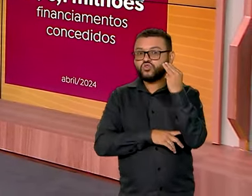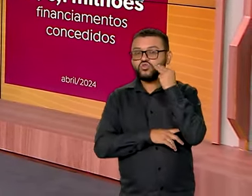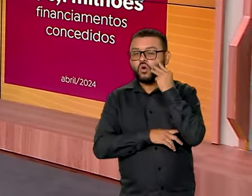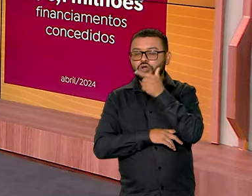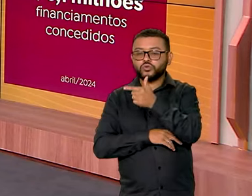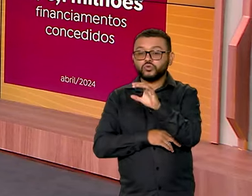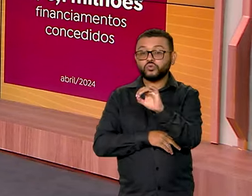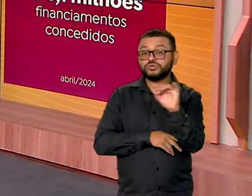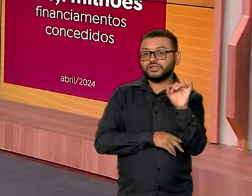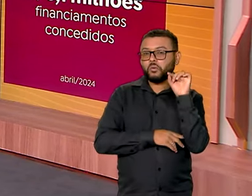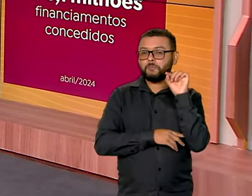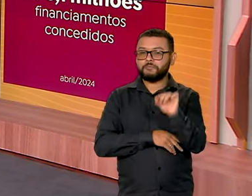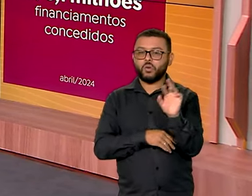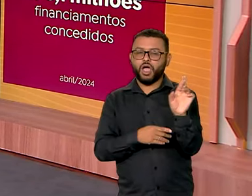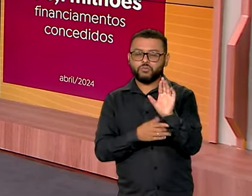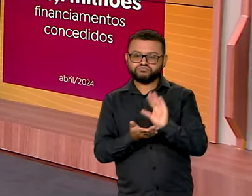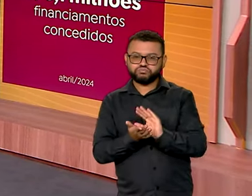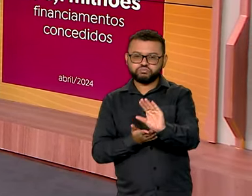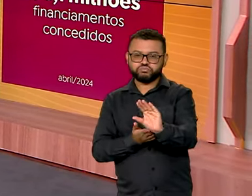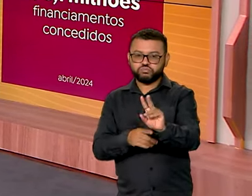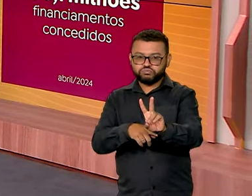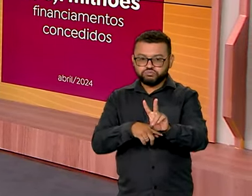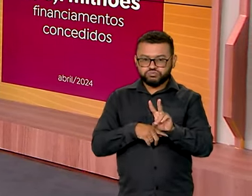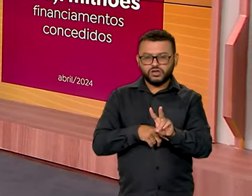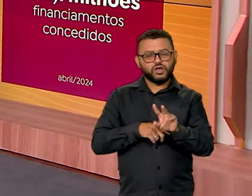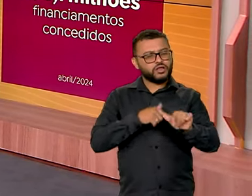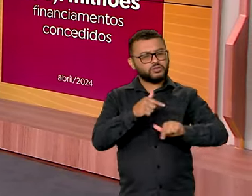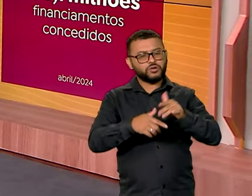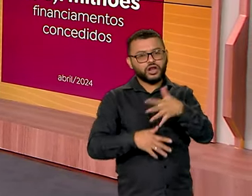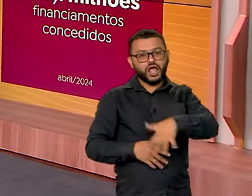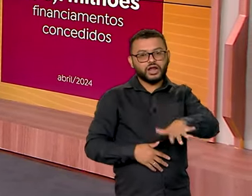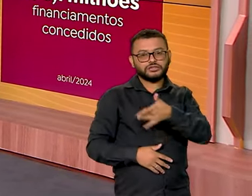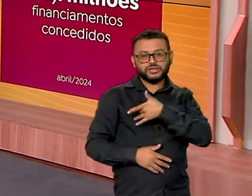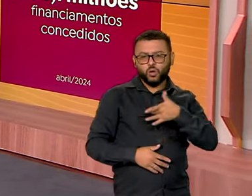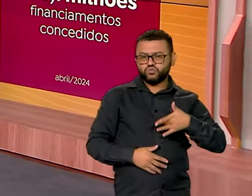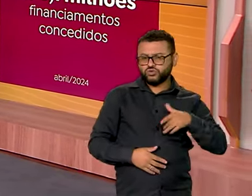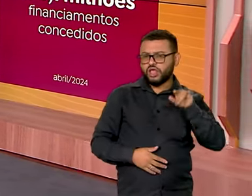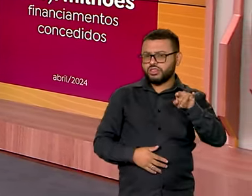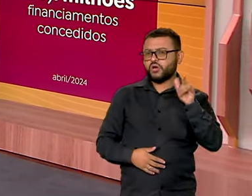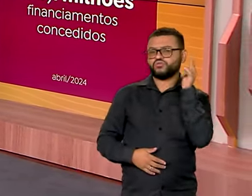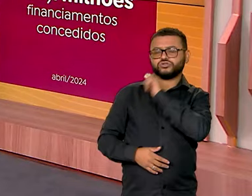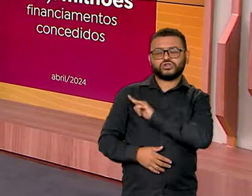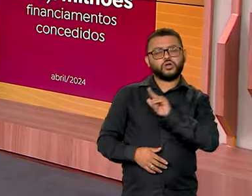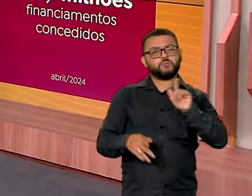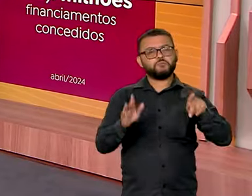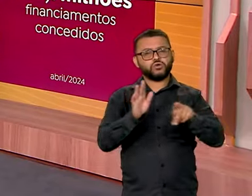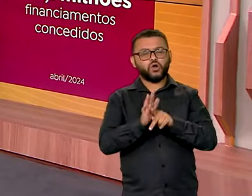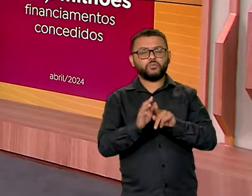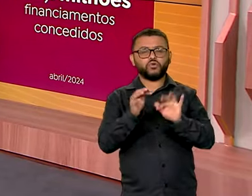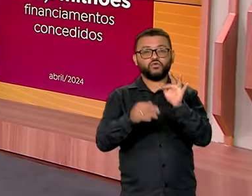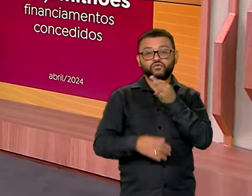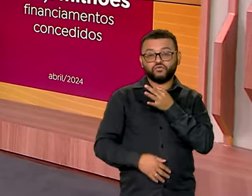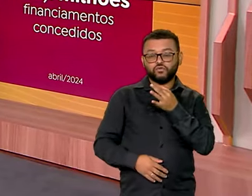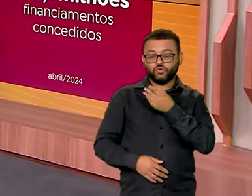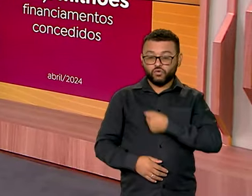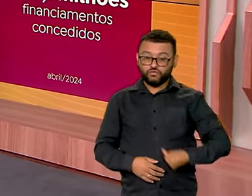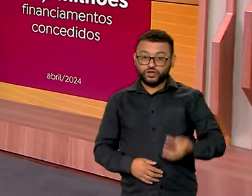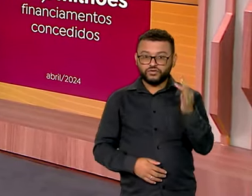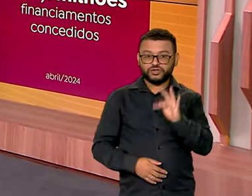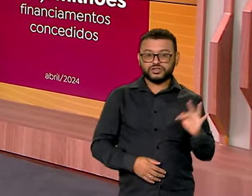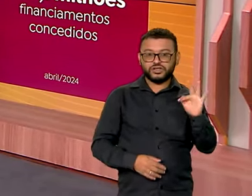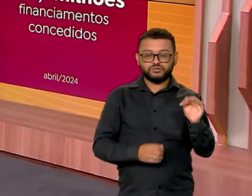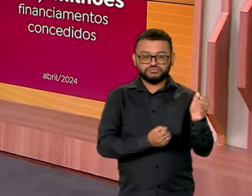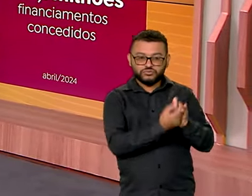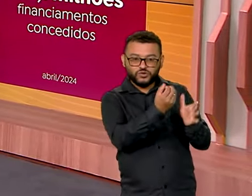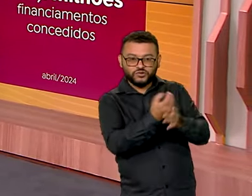mil reais. Os serviços de saúde em Barreirinhas também contam com apoio federal. São 17 unidades